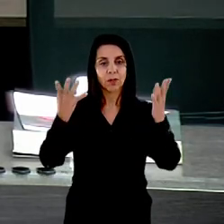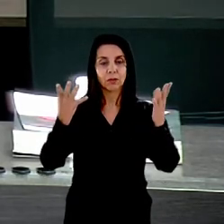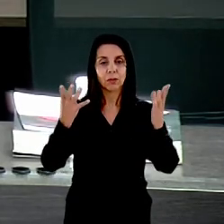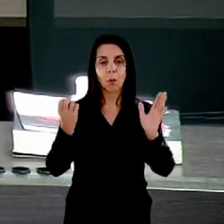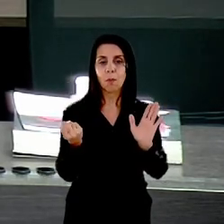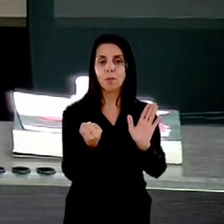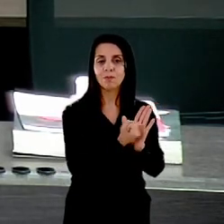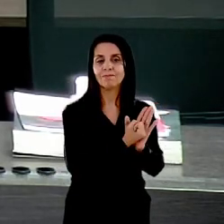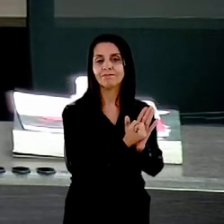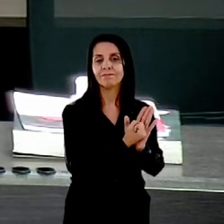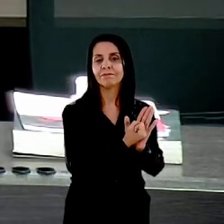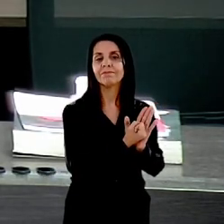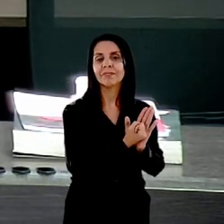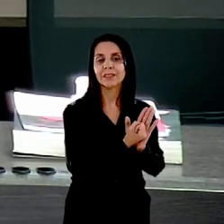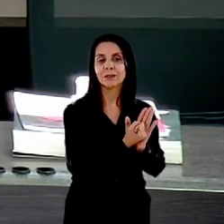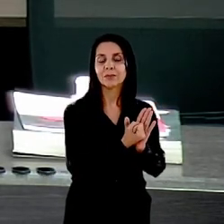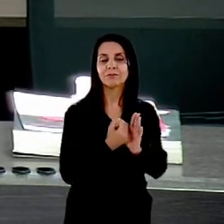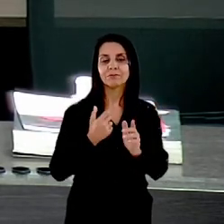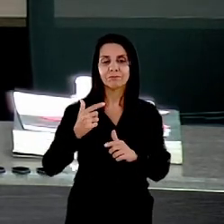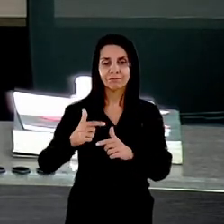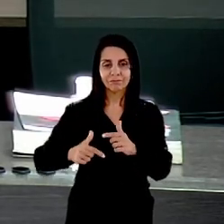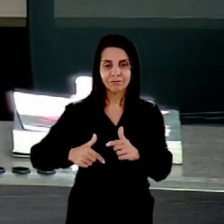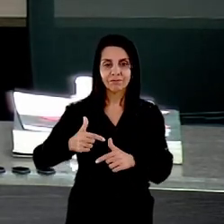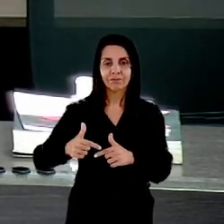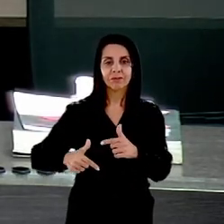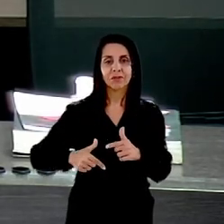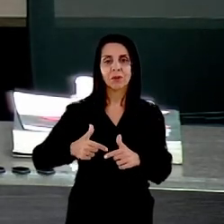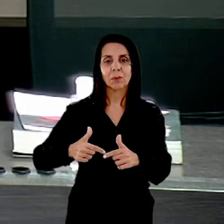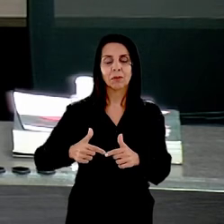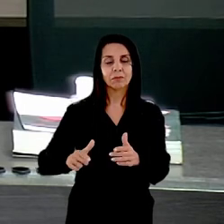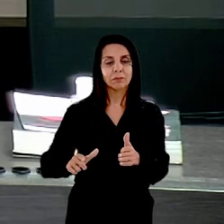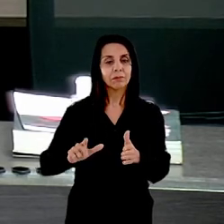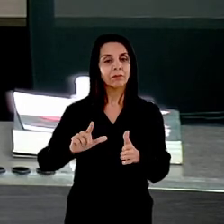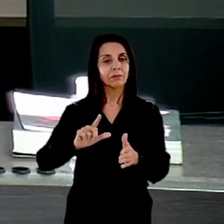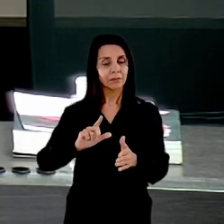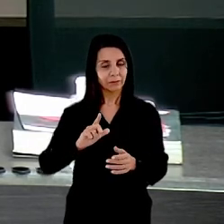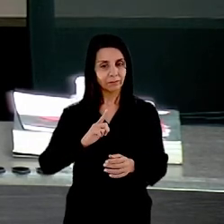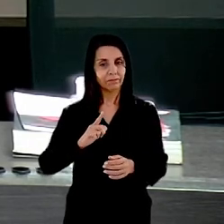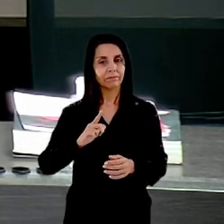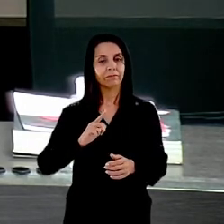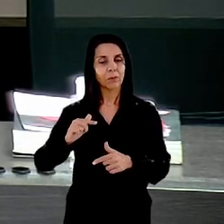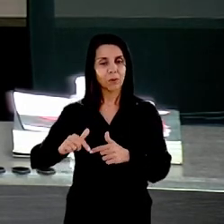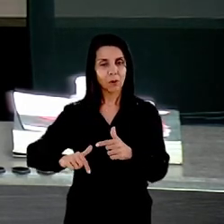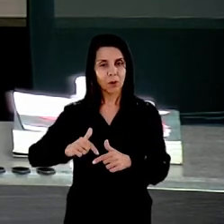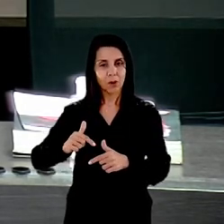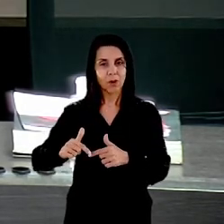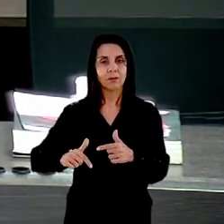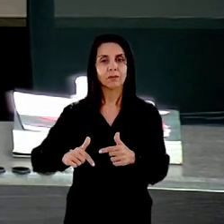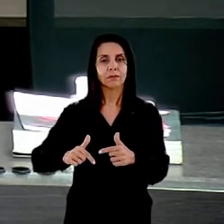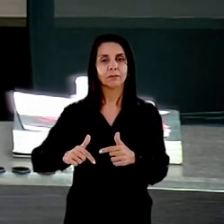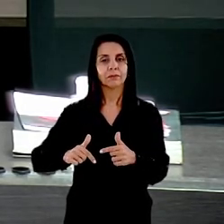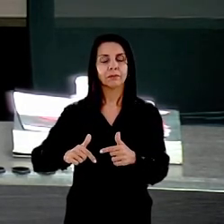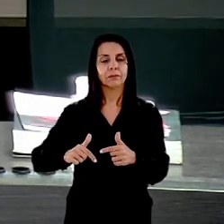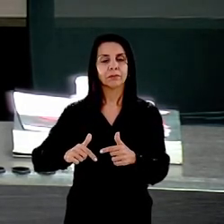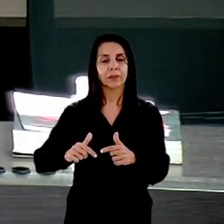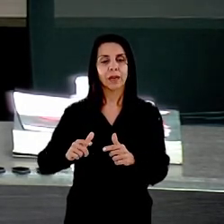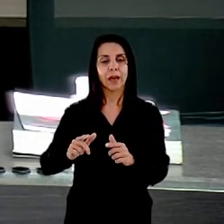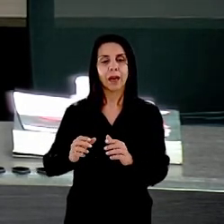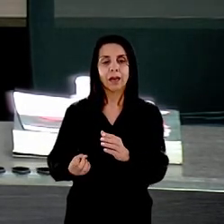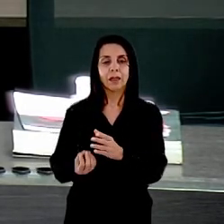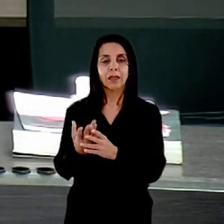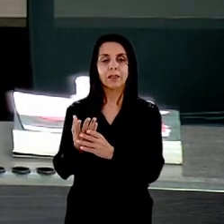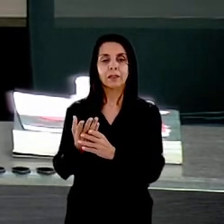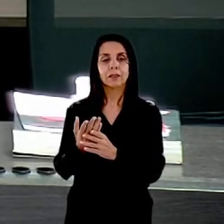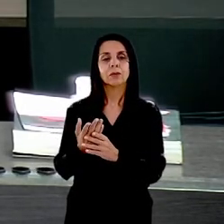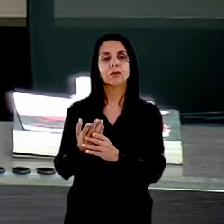e um marco de um trabalho que antecede esta solenidade que antecede a própria criação do GT mas que com o GT